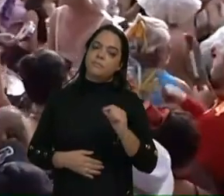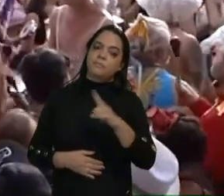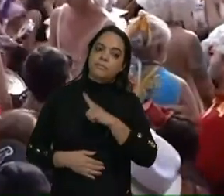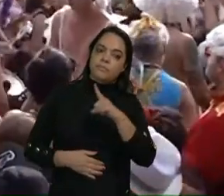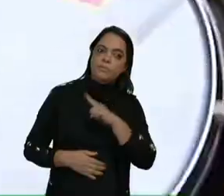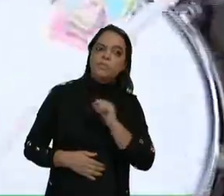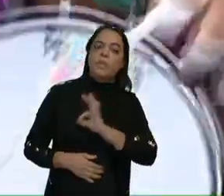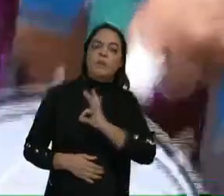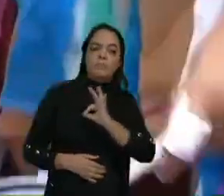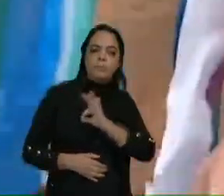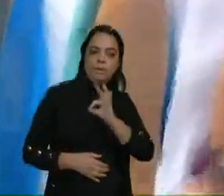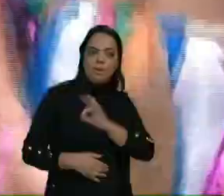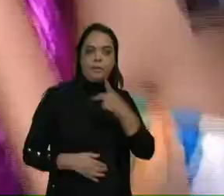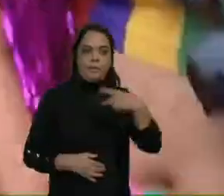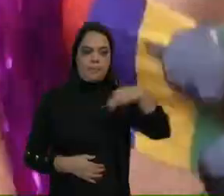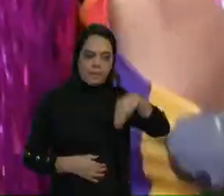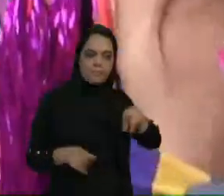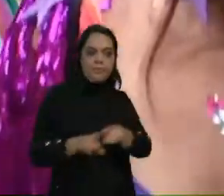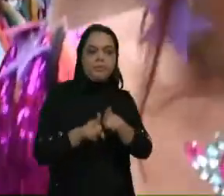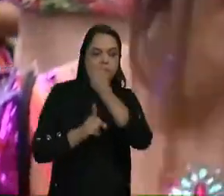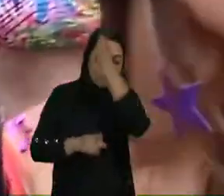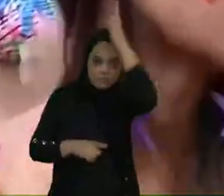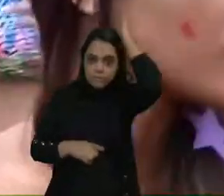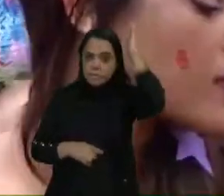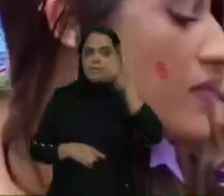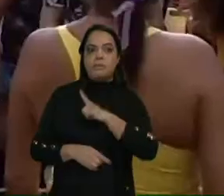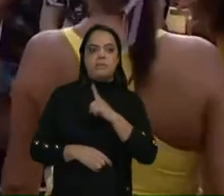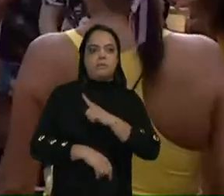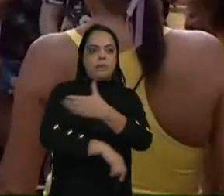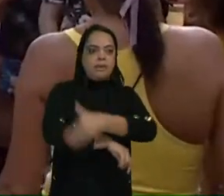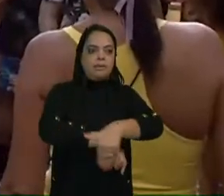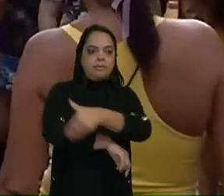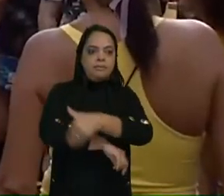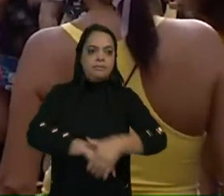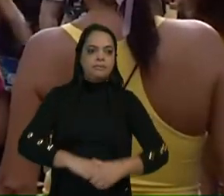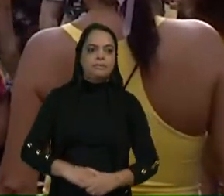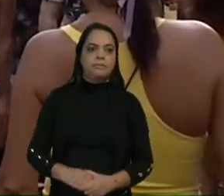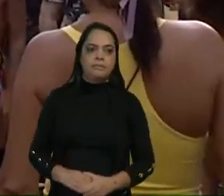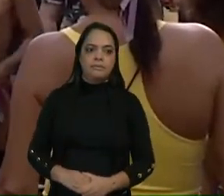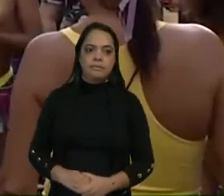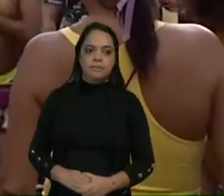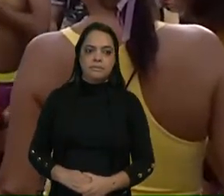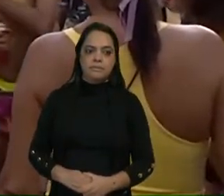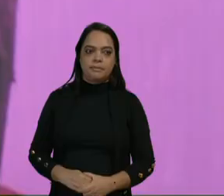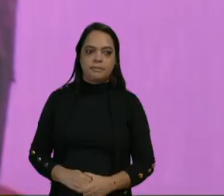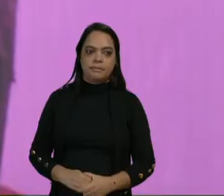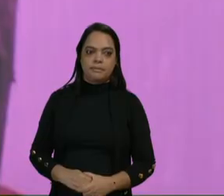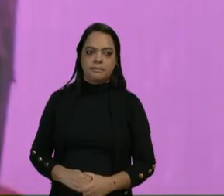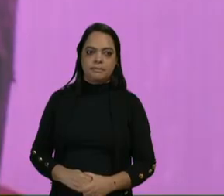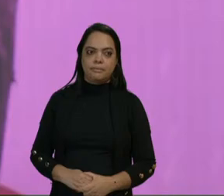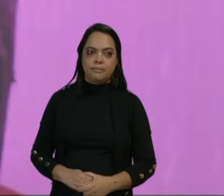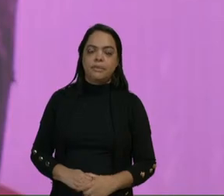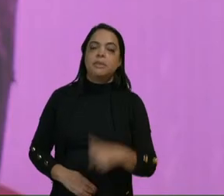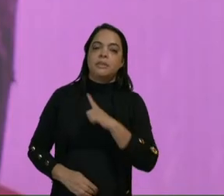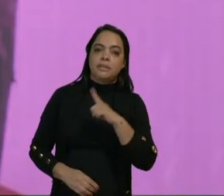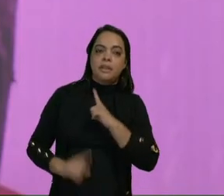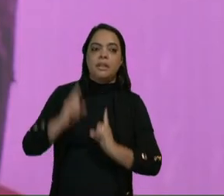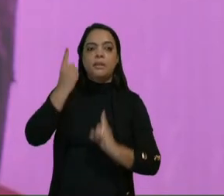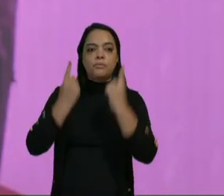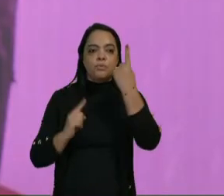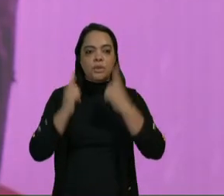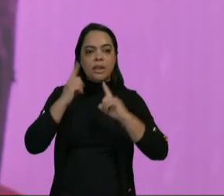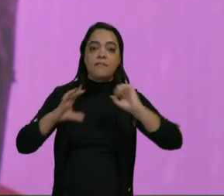Polícia Militar e dos Bombeiros vão estar nas ruas de Minas Gerais, contando com o apoio de outras secretarias. Queremos um carnaval